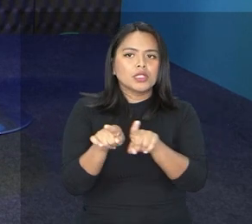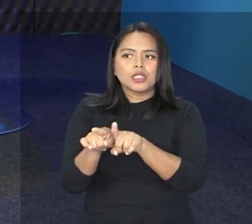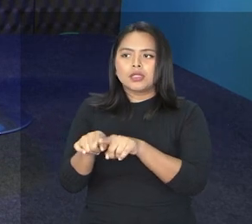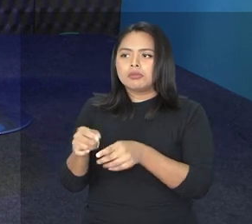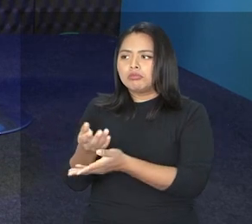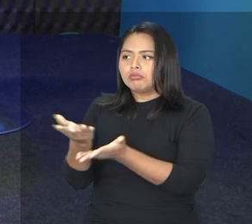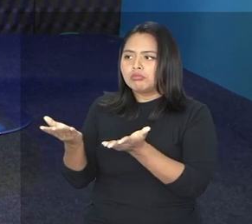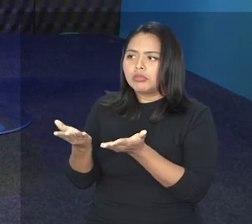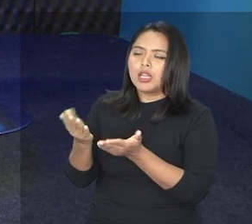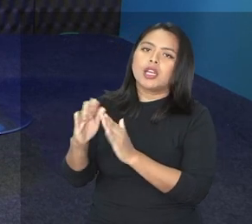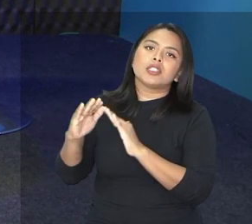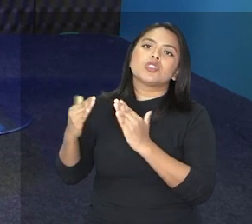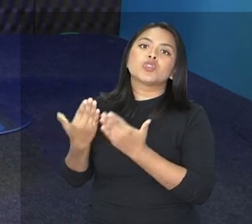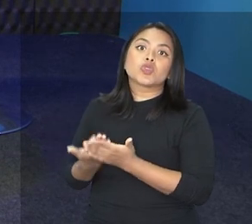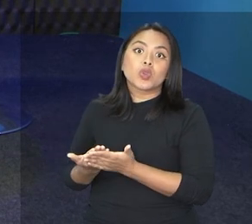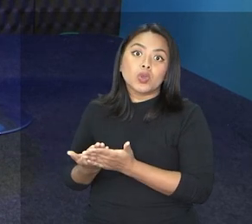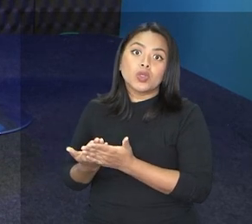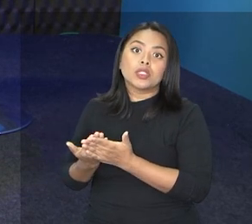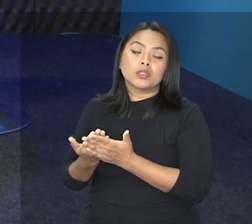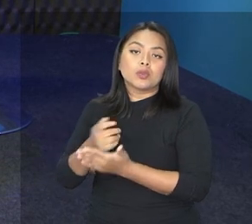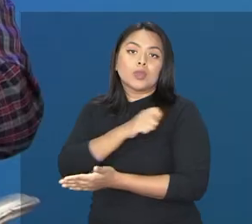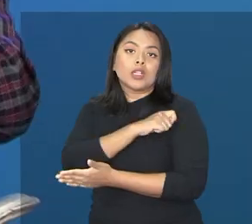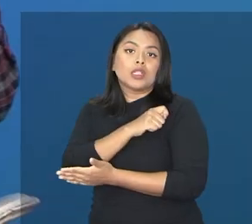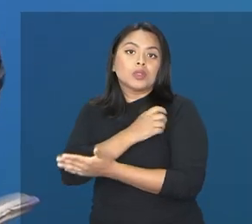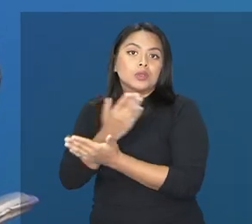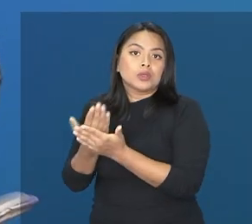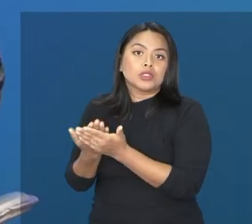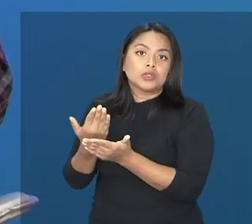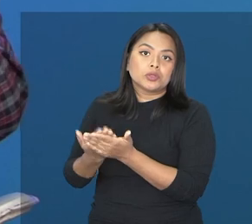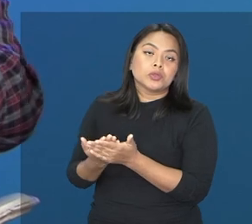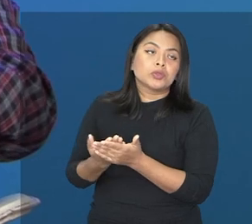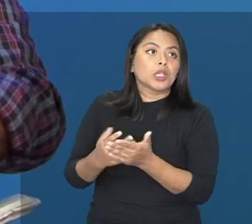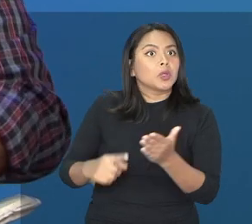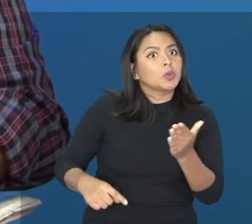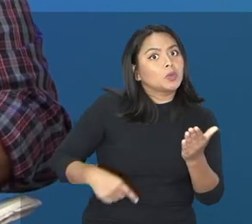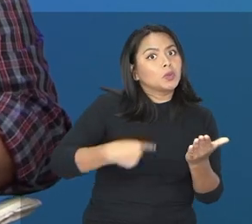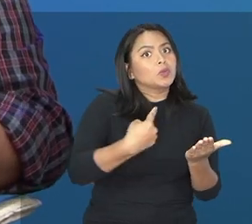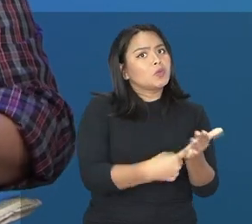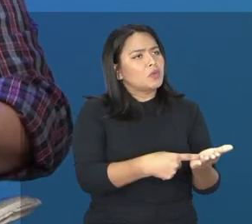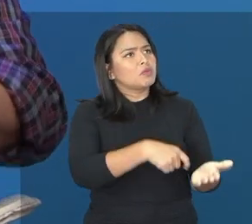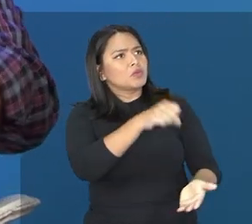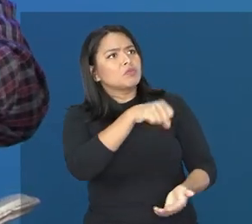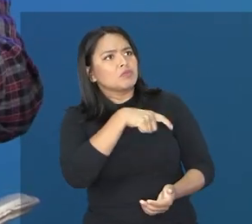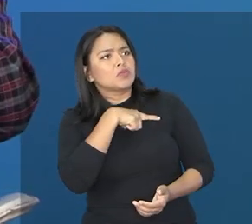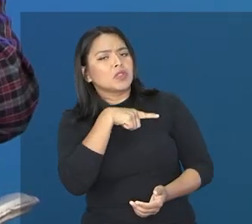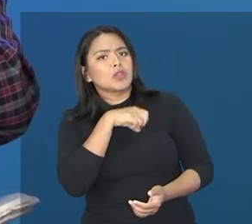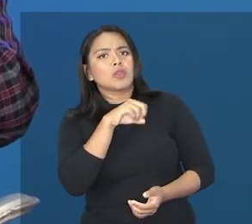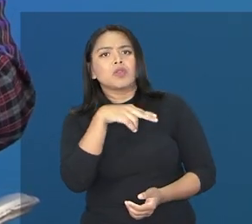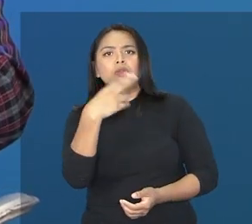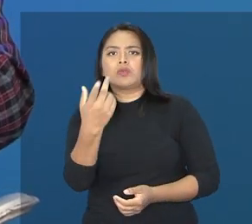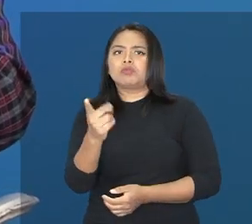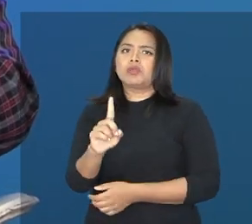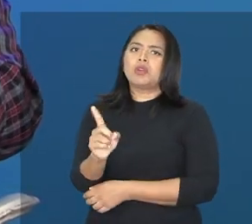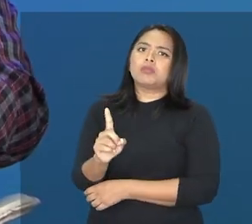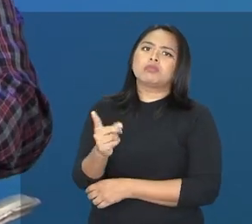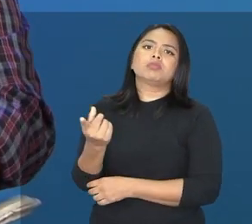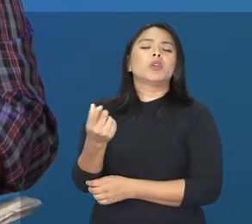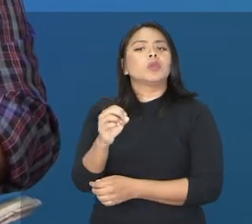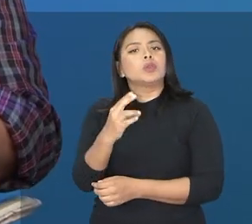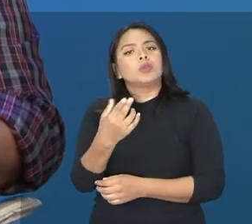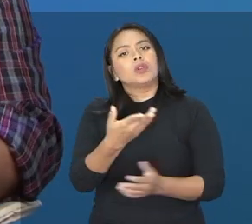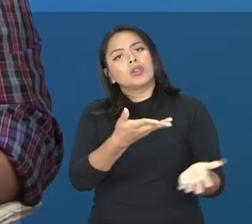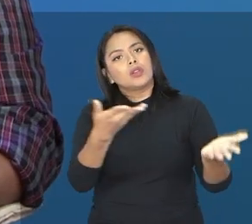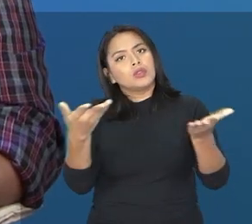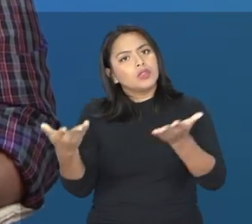escola onde o aluno estuda, descartando essa possibilidade ou convidando essa